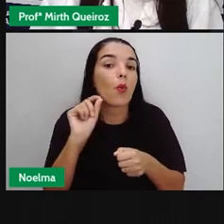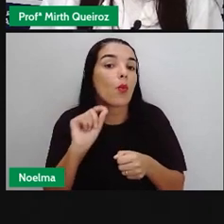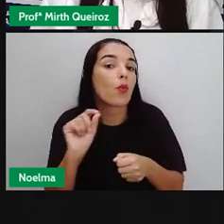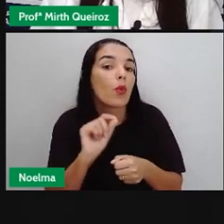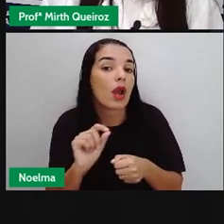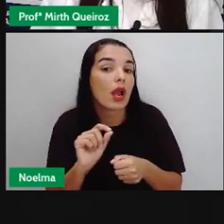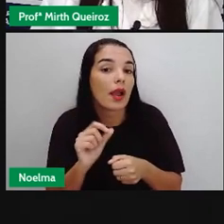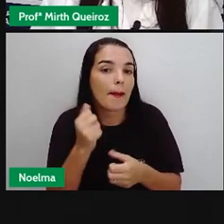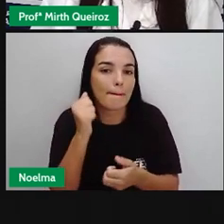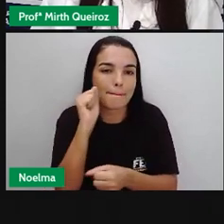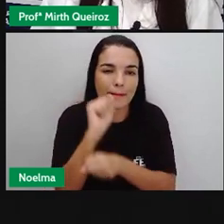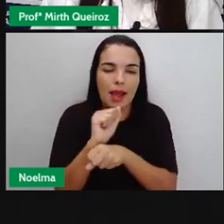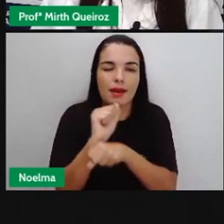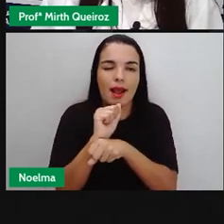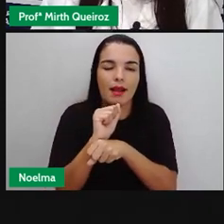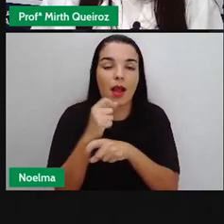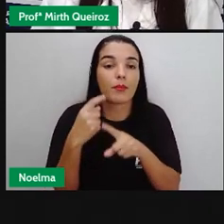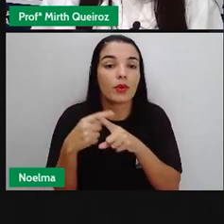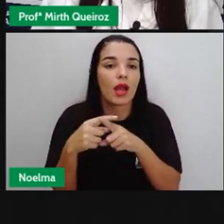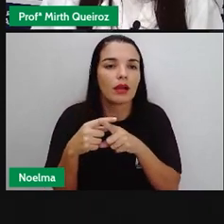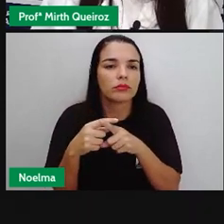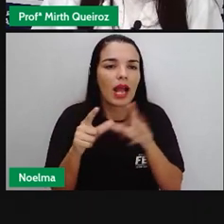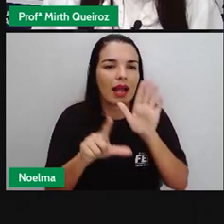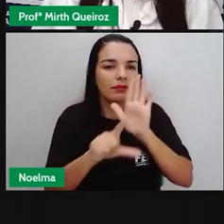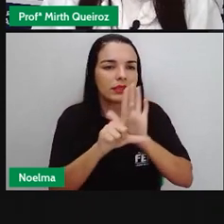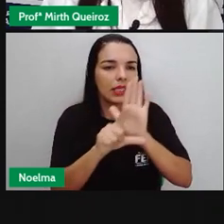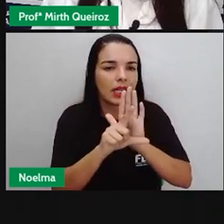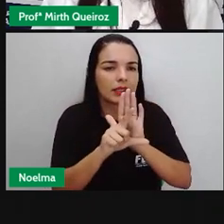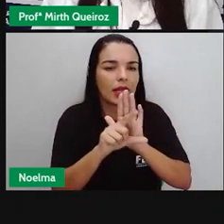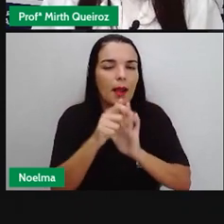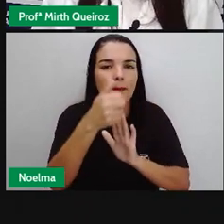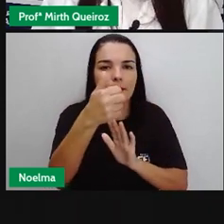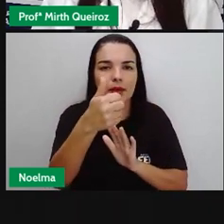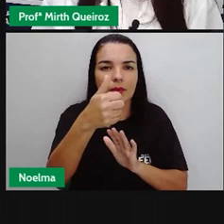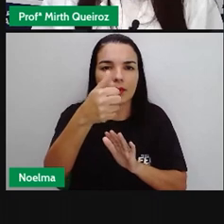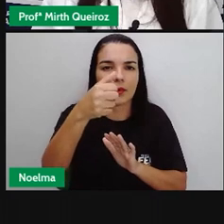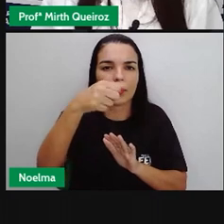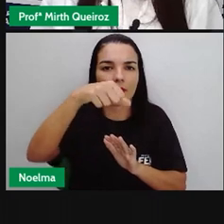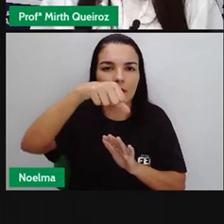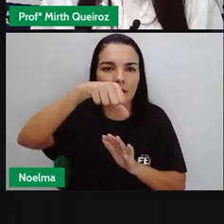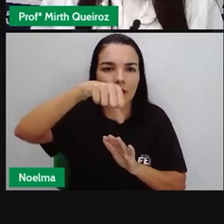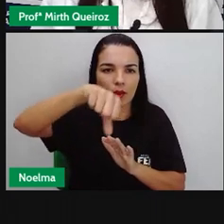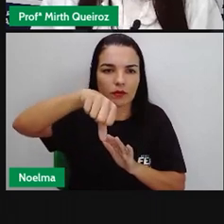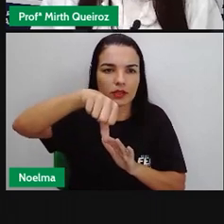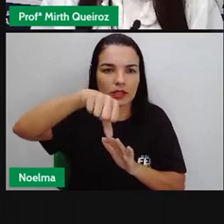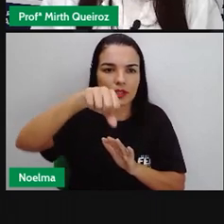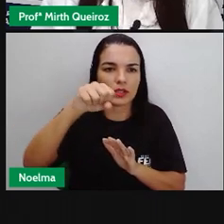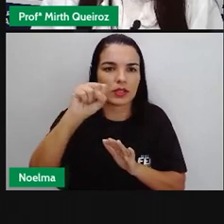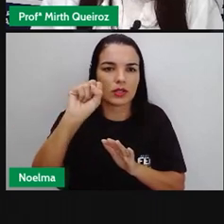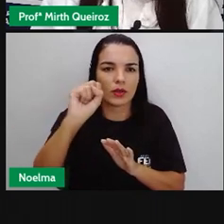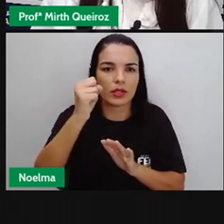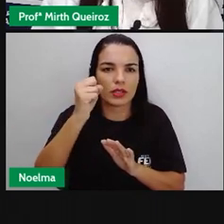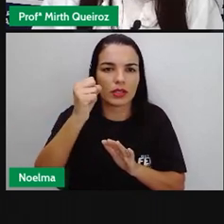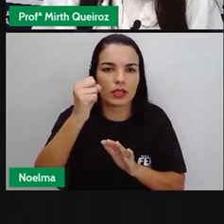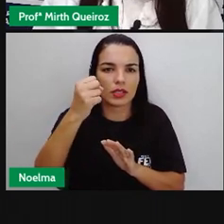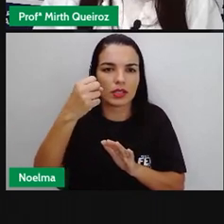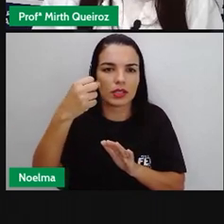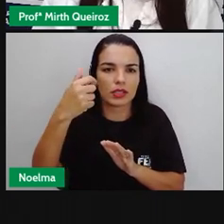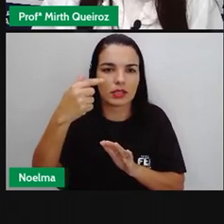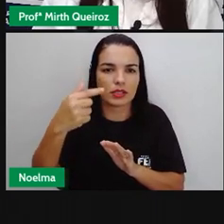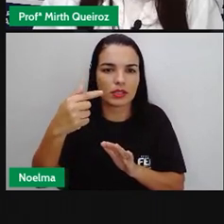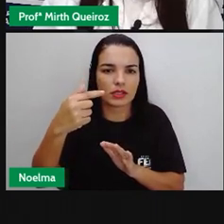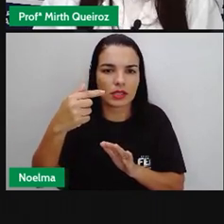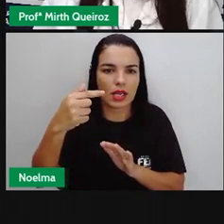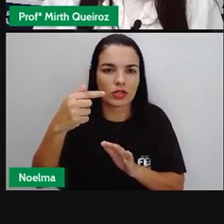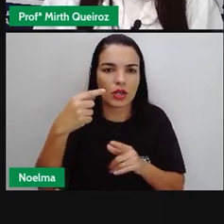a Constituição de 1937 previa um sistema de cotas de imigrantes em que só eram aceitos 2%